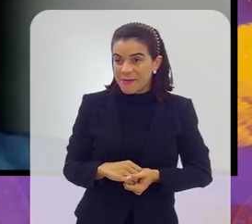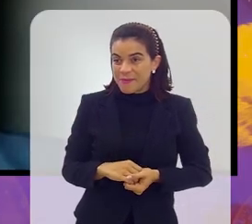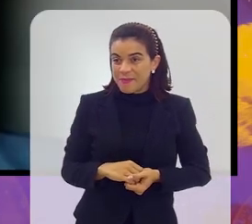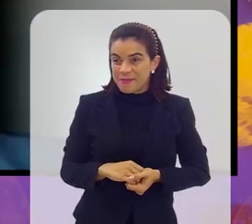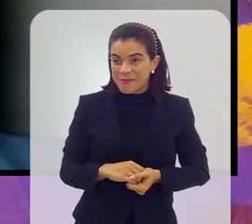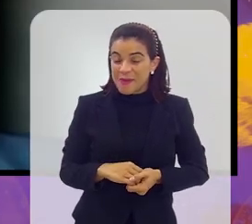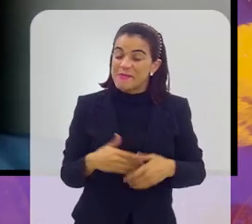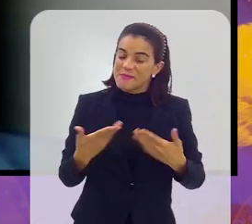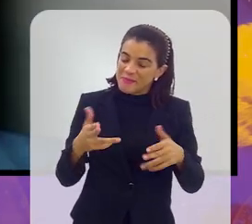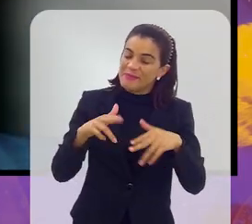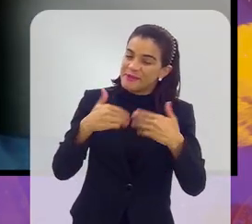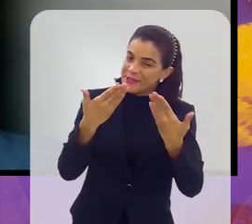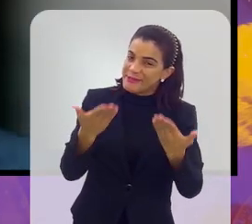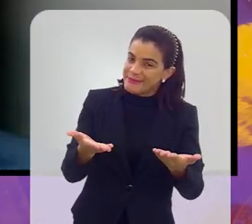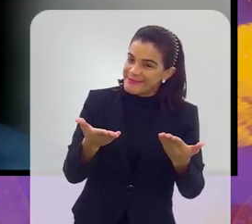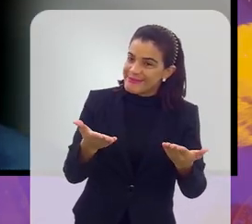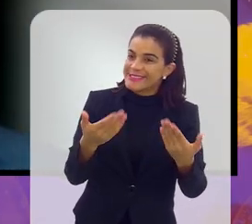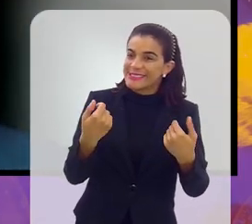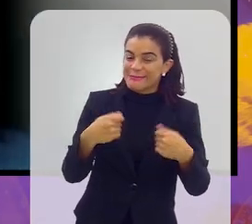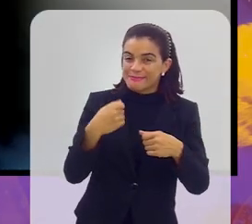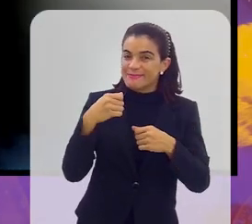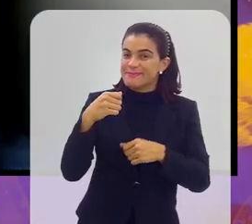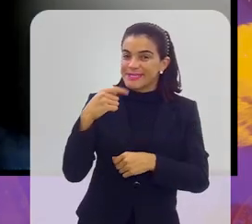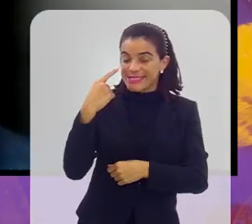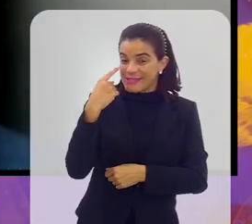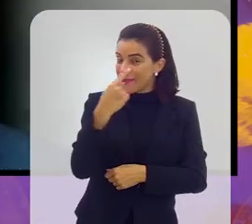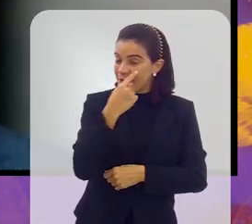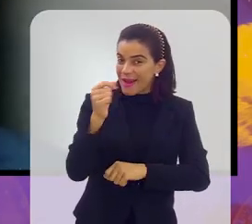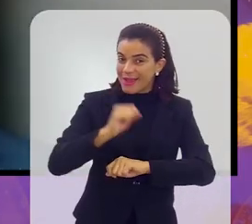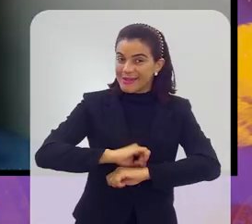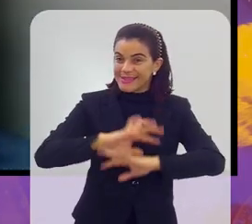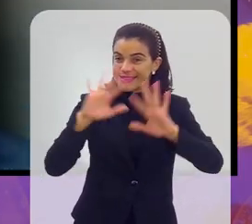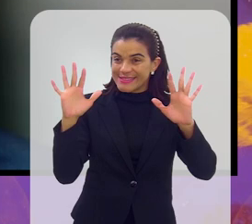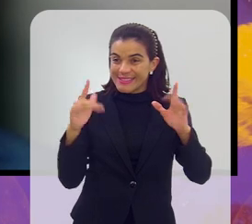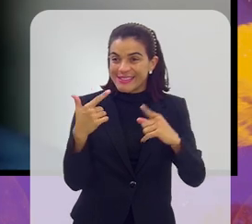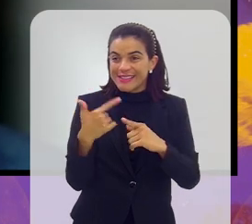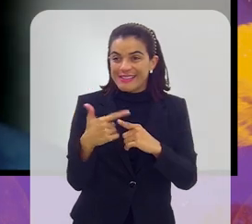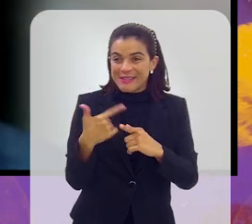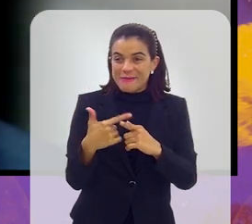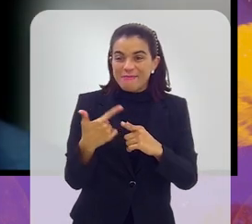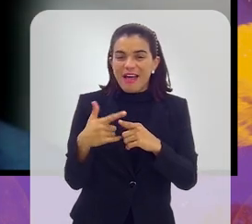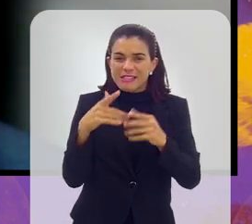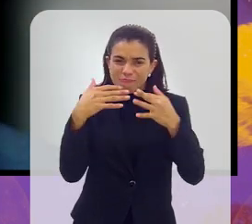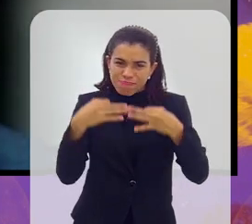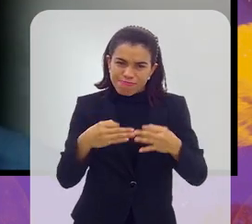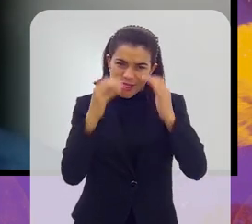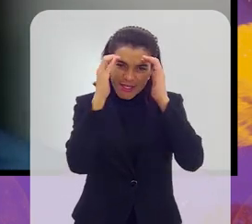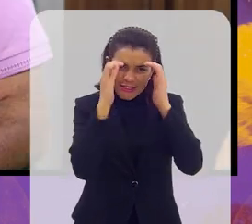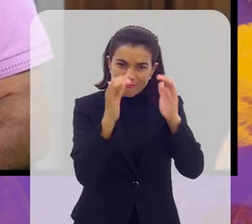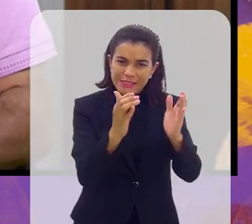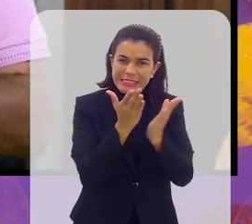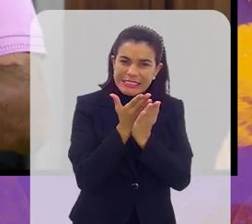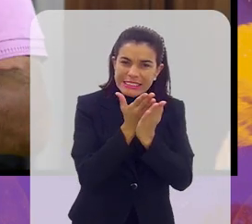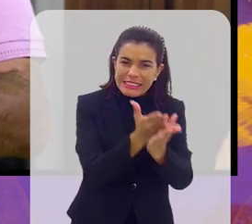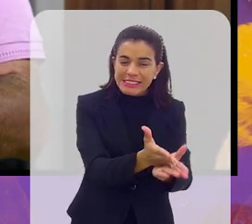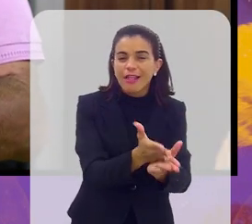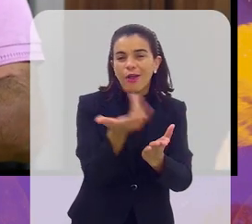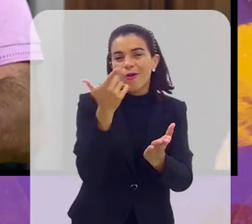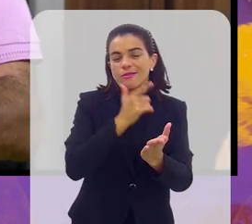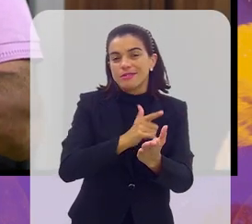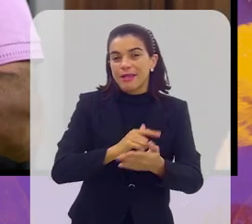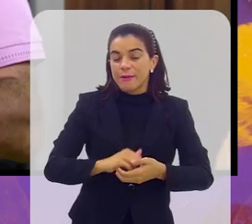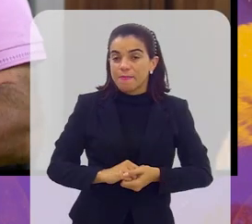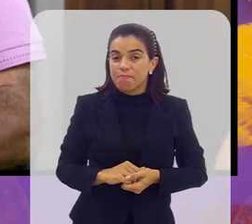Pois é, pois é. Tem que ter esse olhar mais claro. Se a gente for fazendo tudo da forma correta, a gente consegue chegar lá. A tua